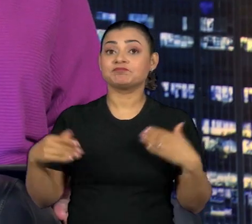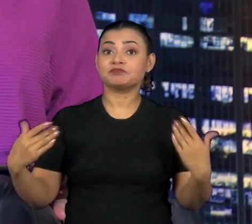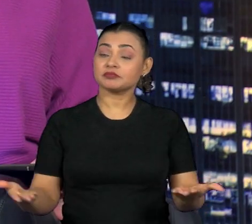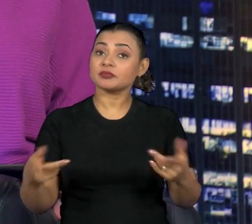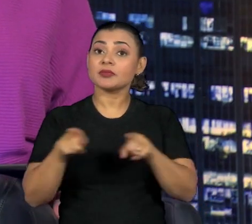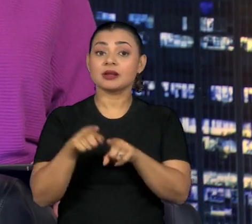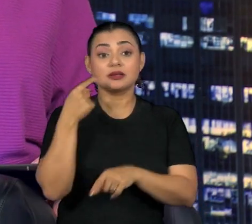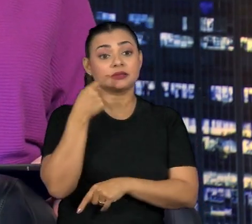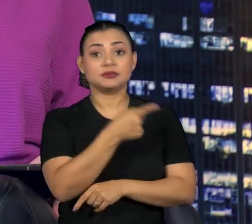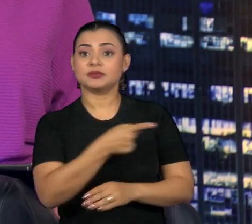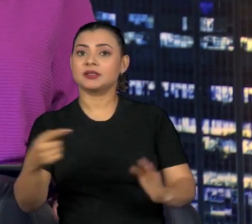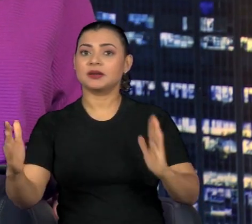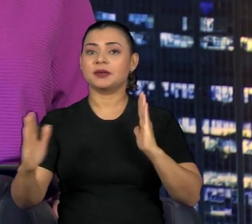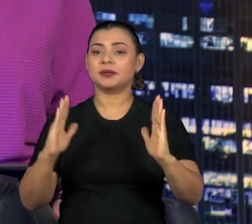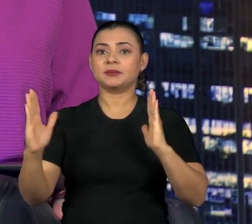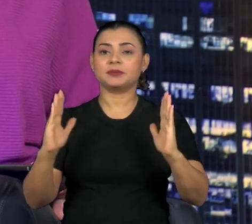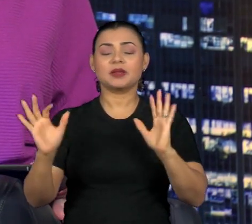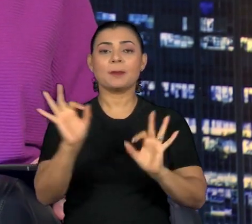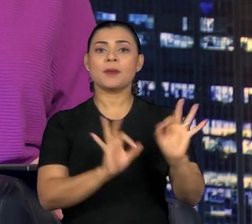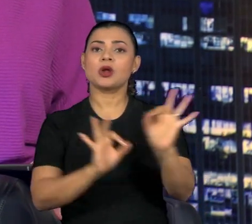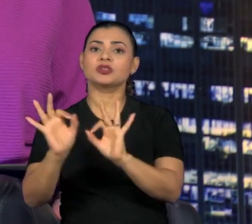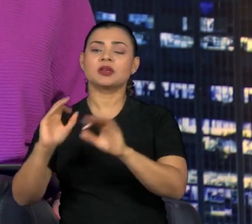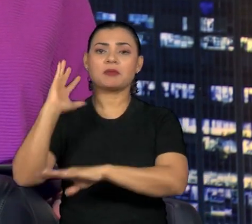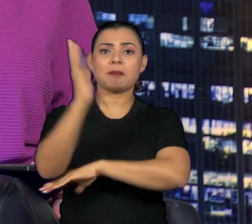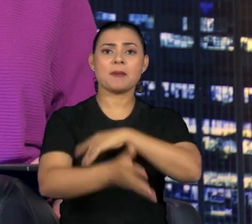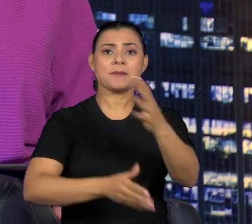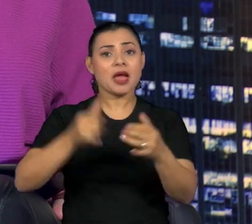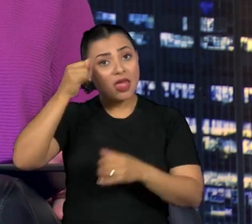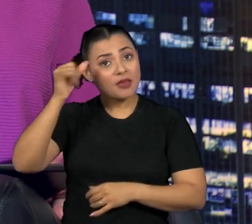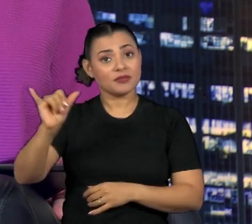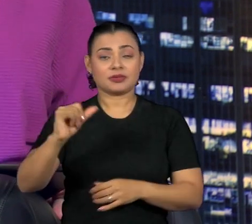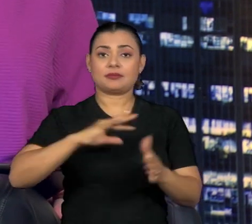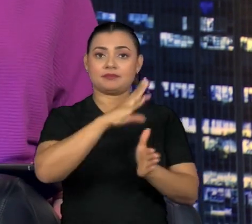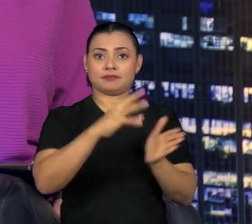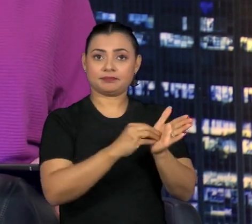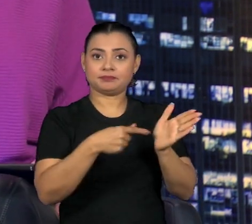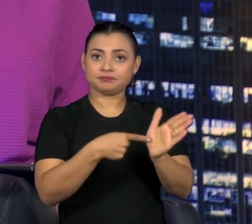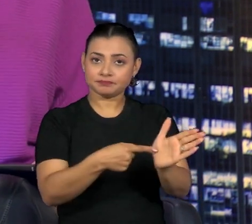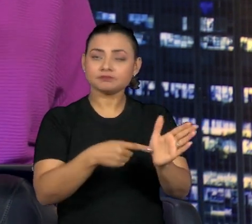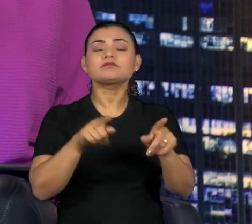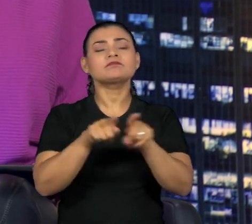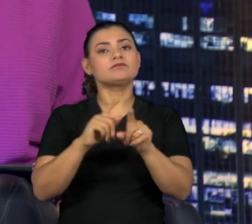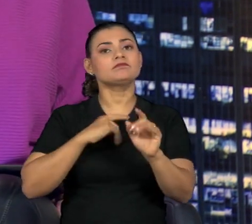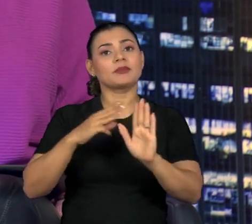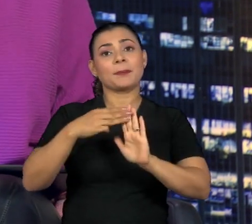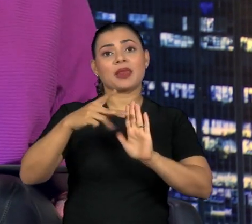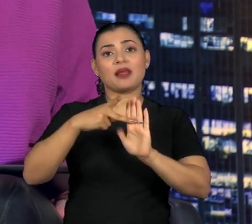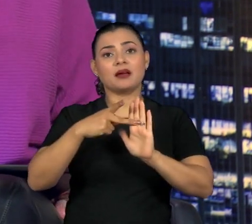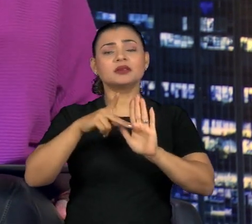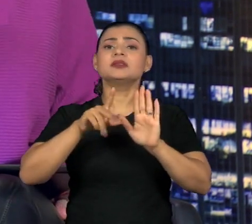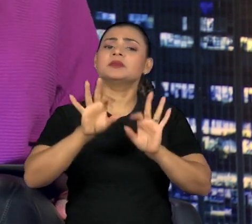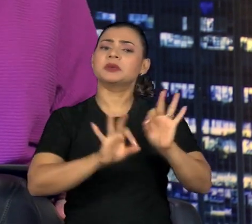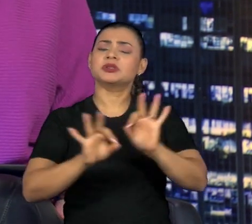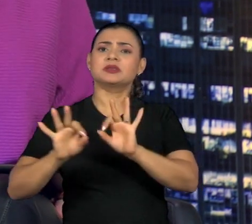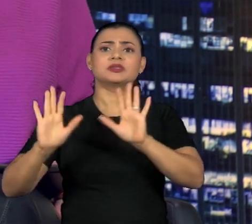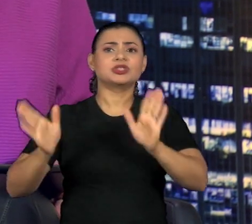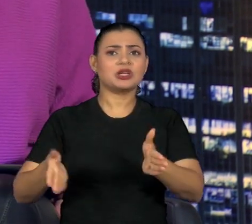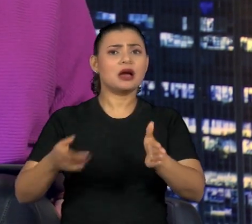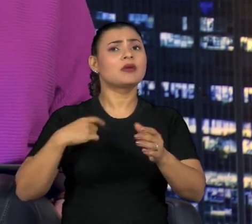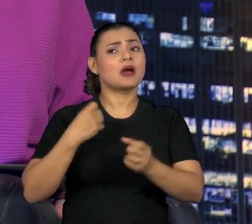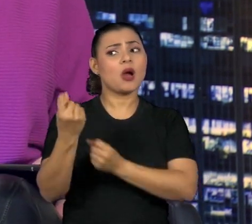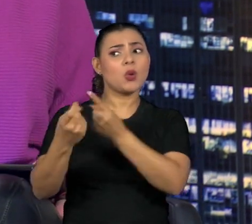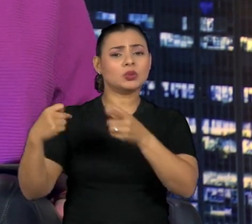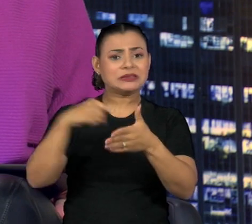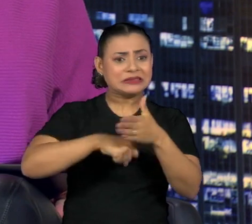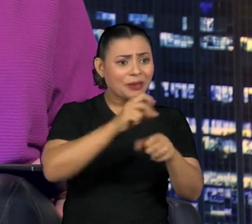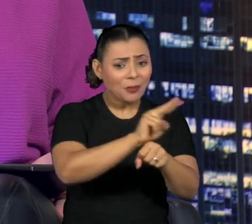semana a apresentação de um plano para conter o desmatamento na Amazônia. Isso em meio à aprovação de projetos que, para muitos ambientalistas, podem